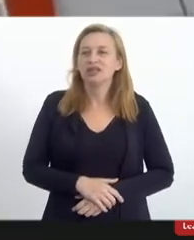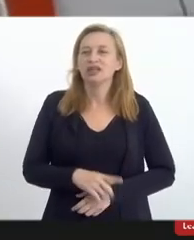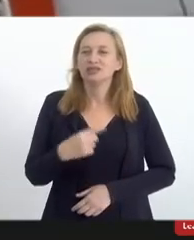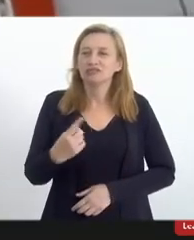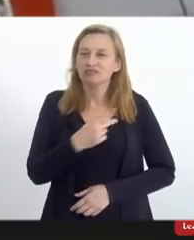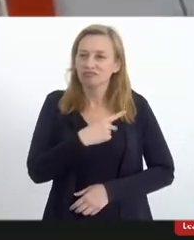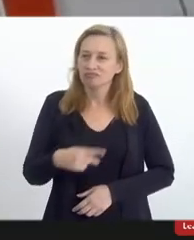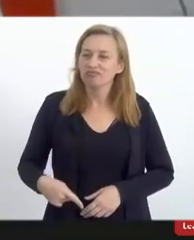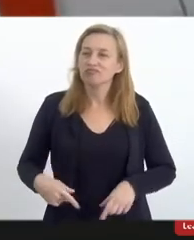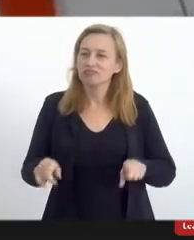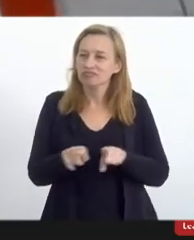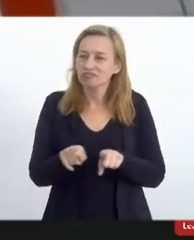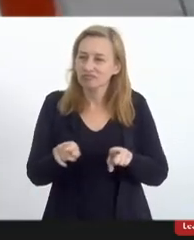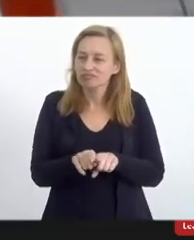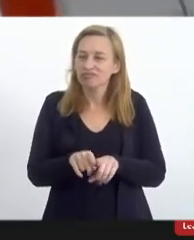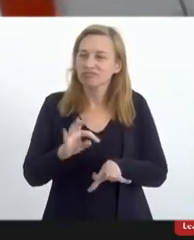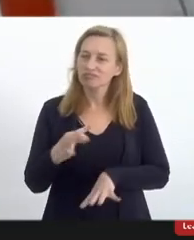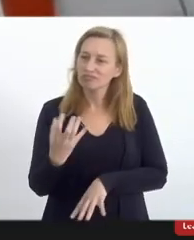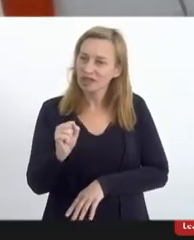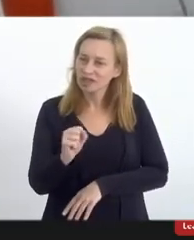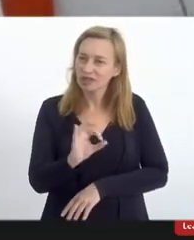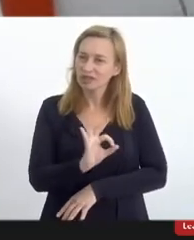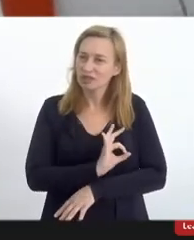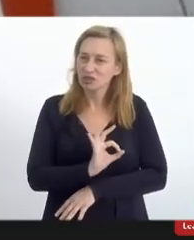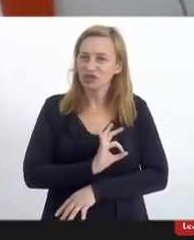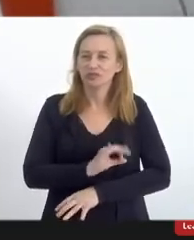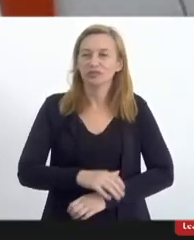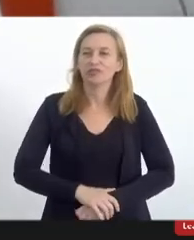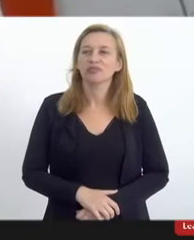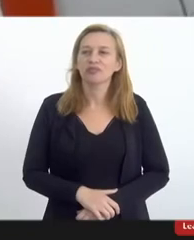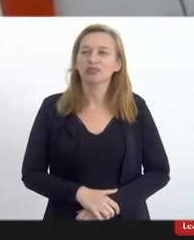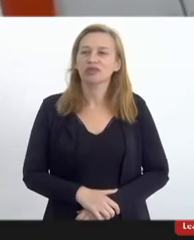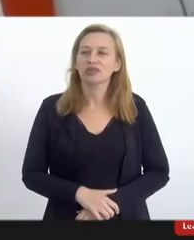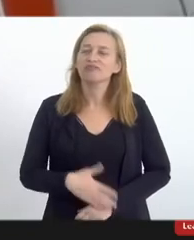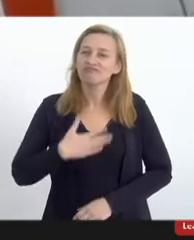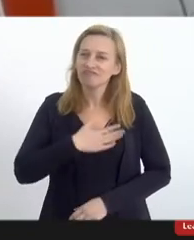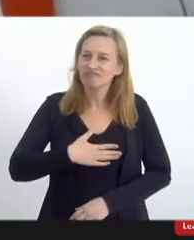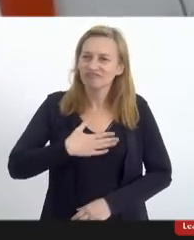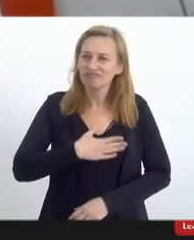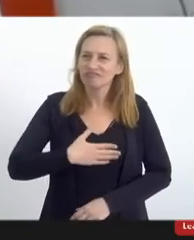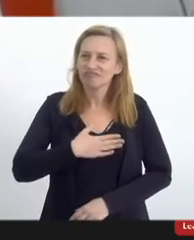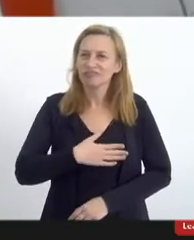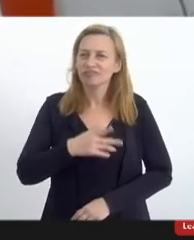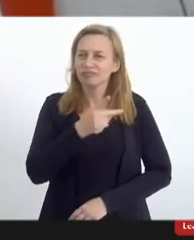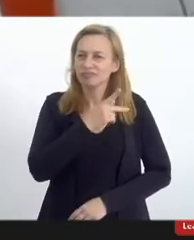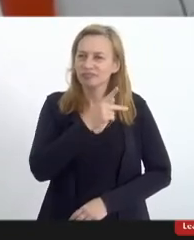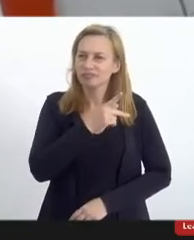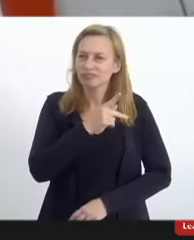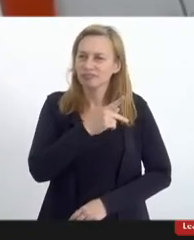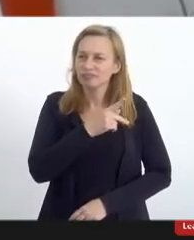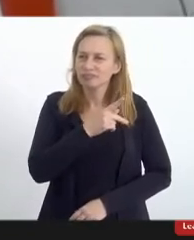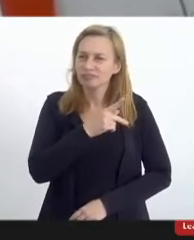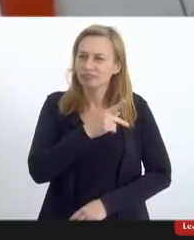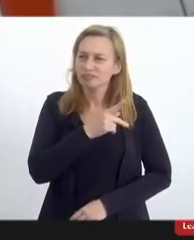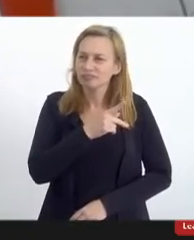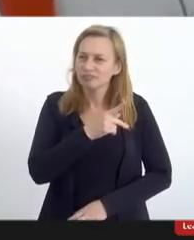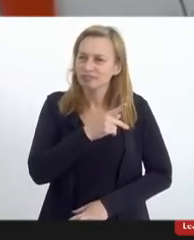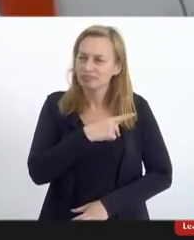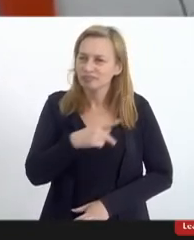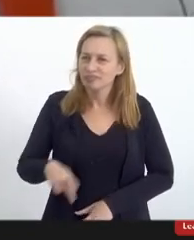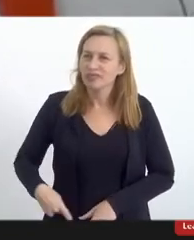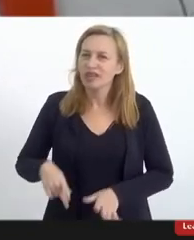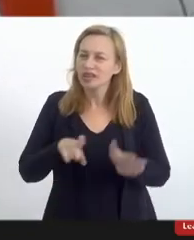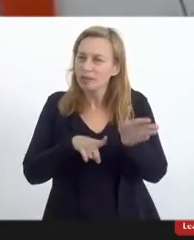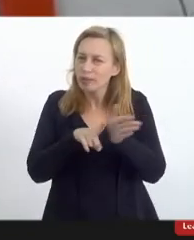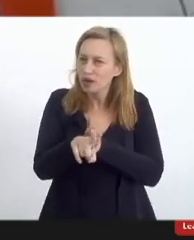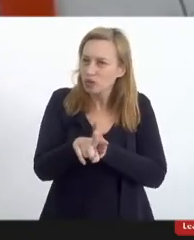queridíssima Marta Rocha eu gostei muito presidente da pergunta que que